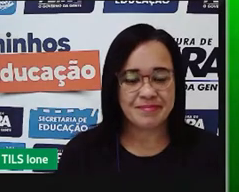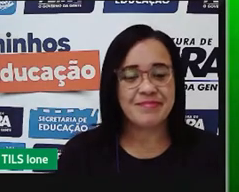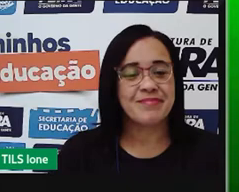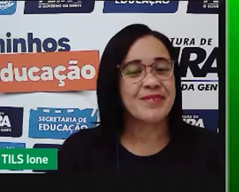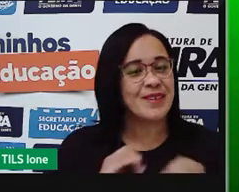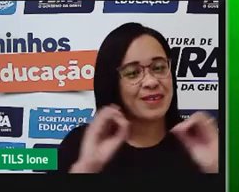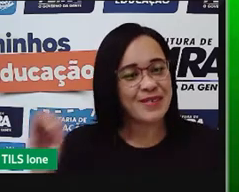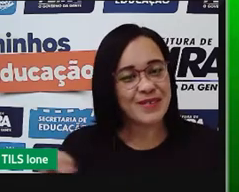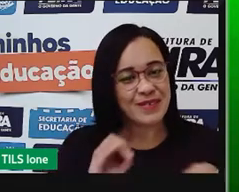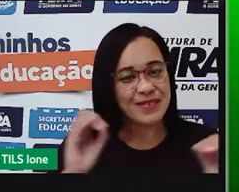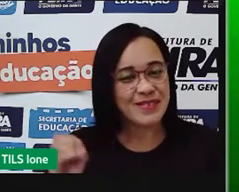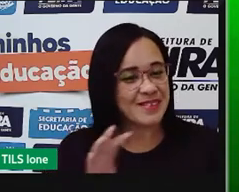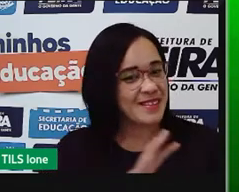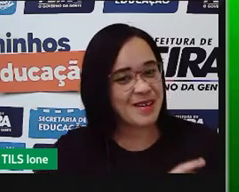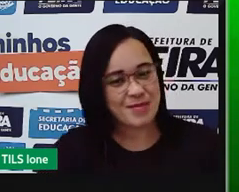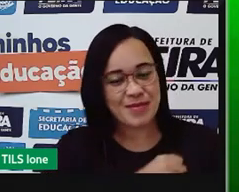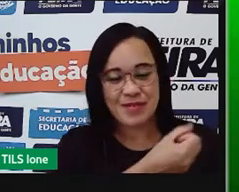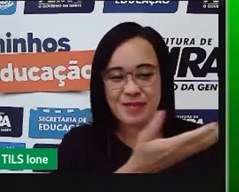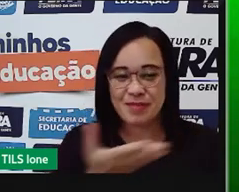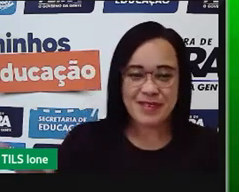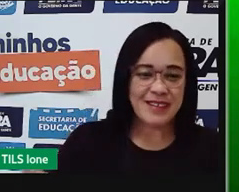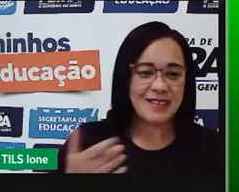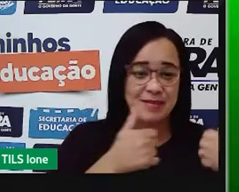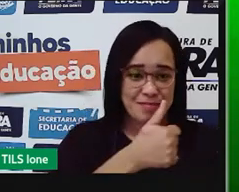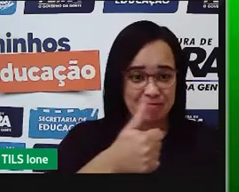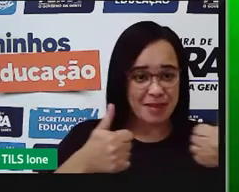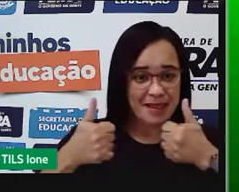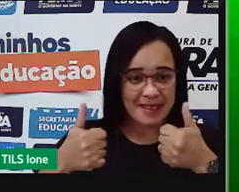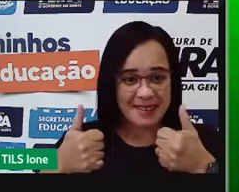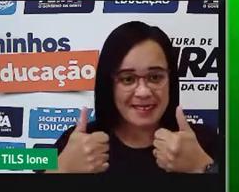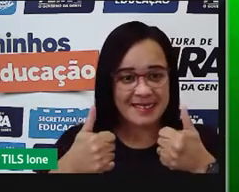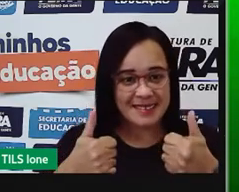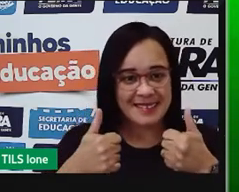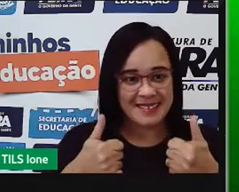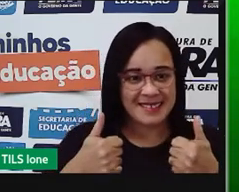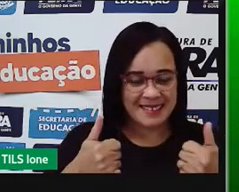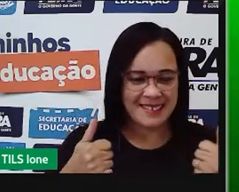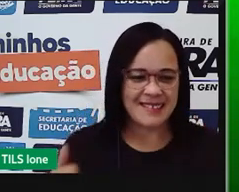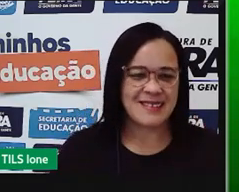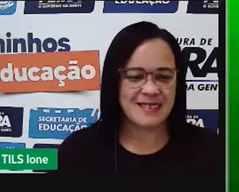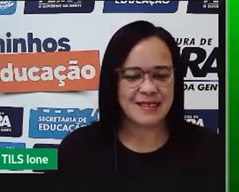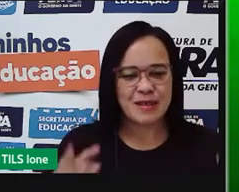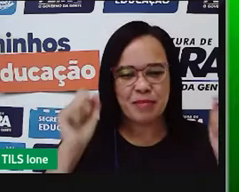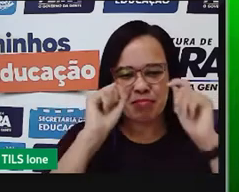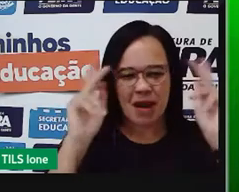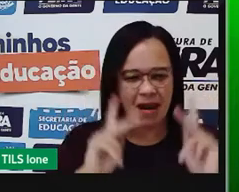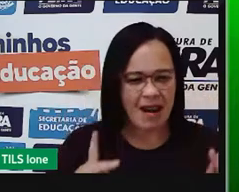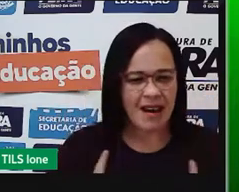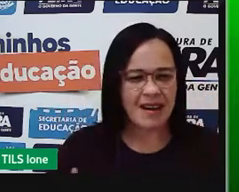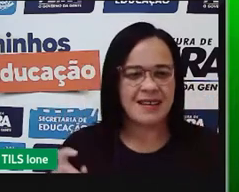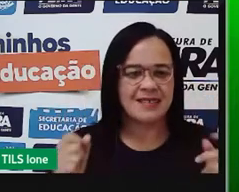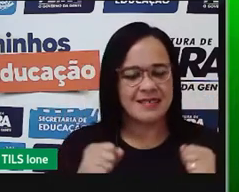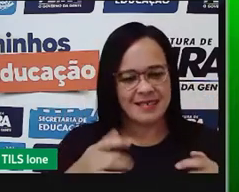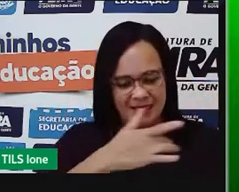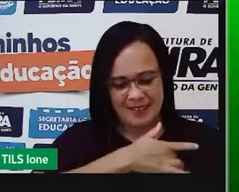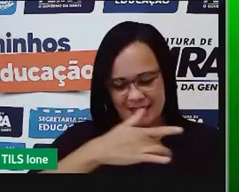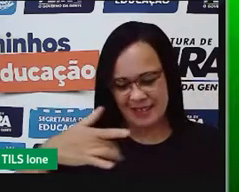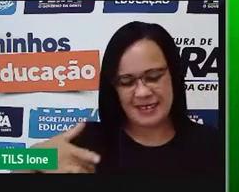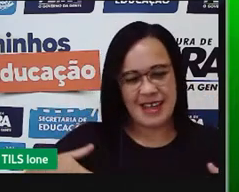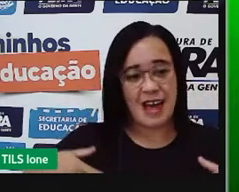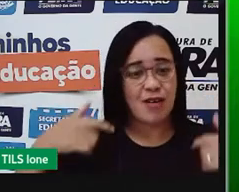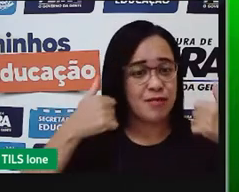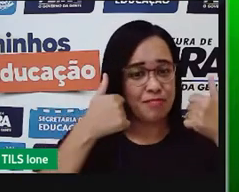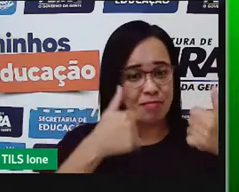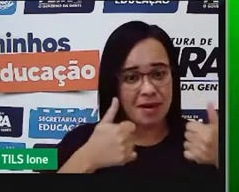Olá, meus amores, como é que vocês estão? Vocês estão bem? Espero que estejam na maior paz. Bom, a saúde lá em um